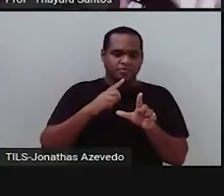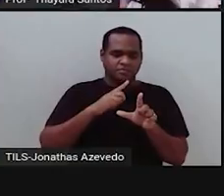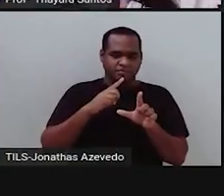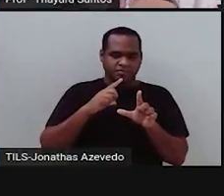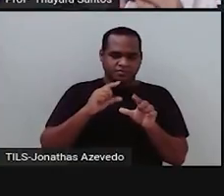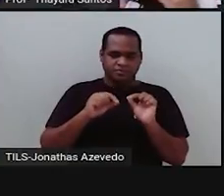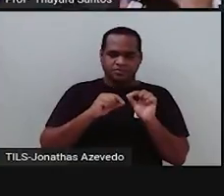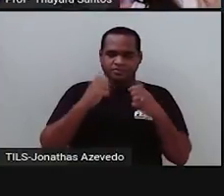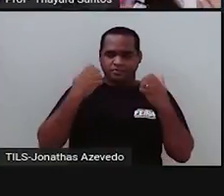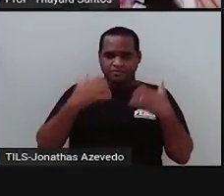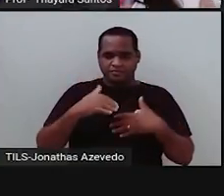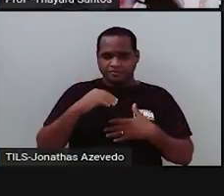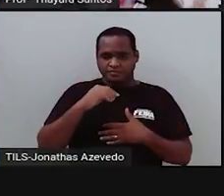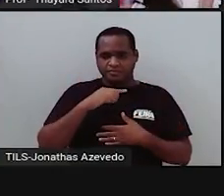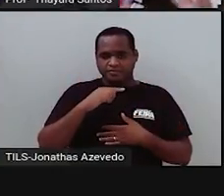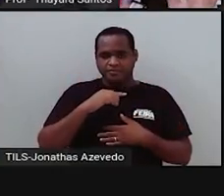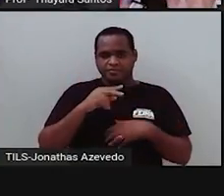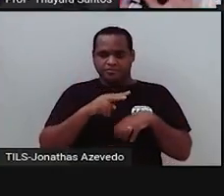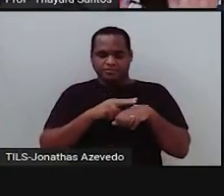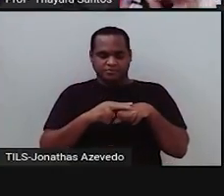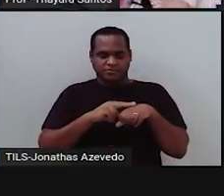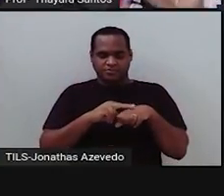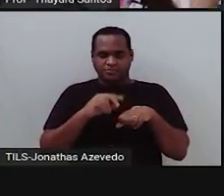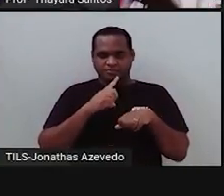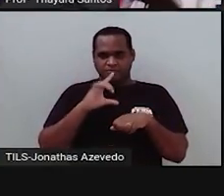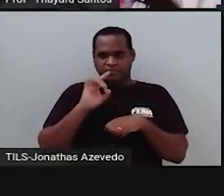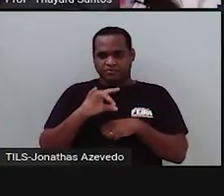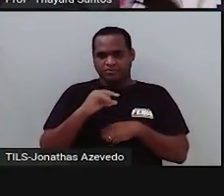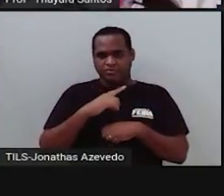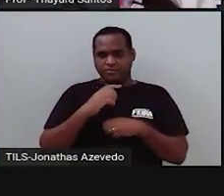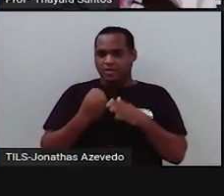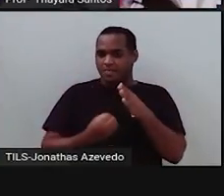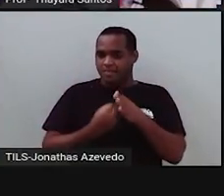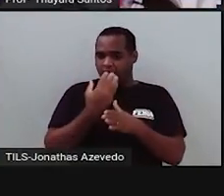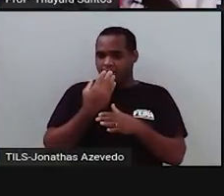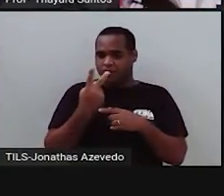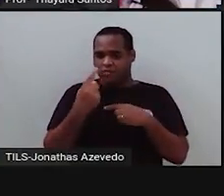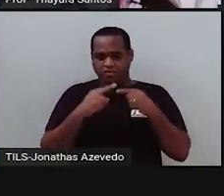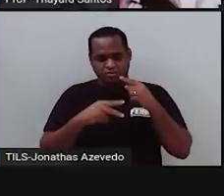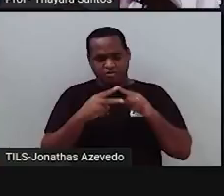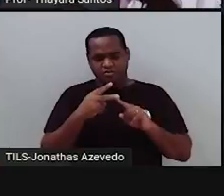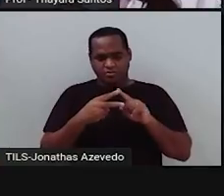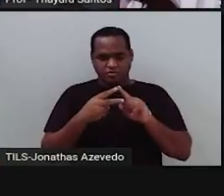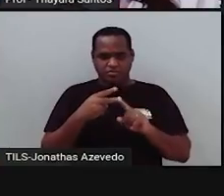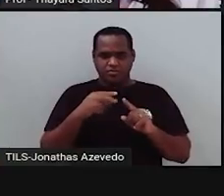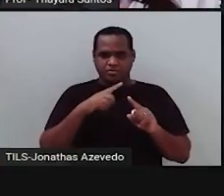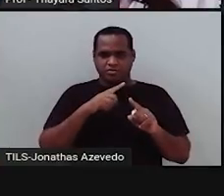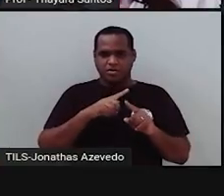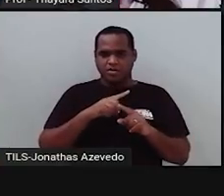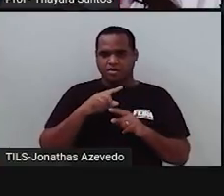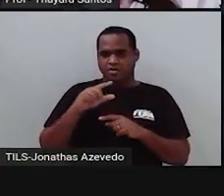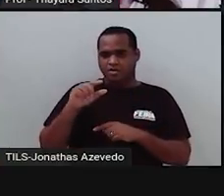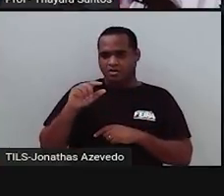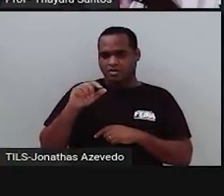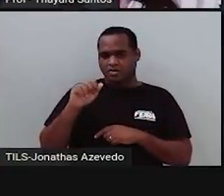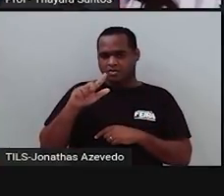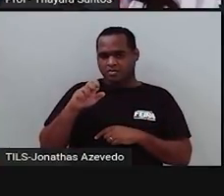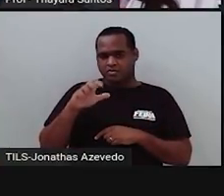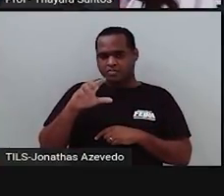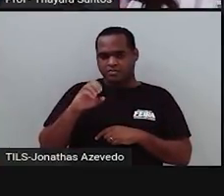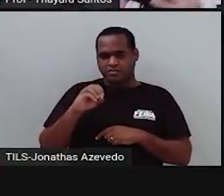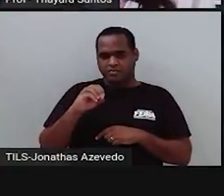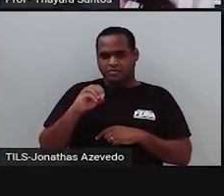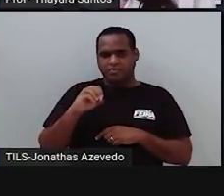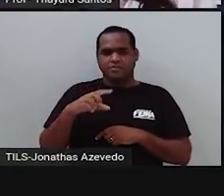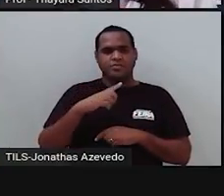ervilhas com sementes verdes. Claro, ele tem que aparecer duas vezes para aquela planta ter semente verde. O alelo Rzão, o R